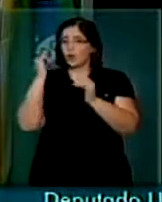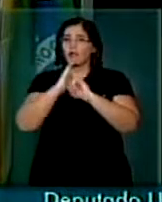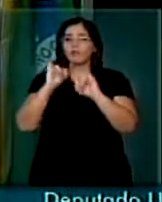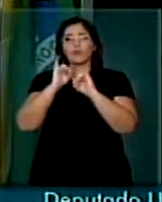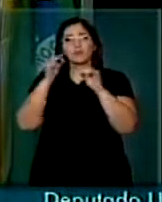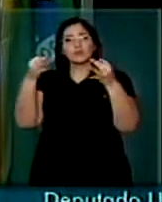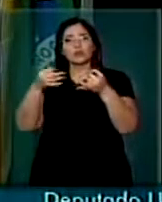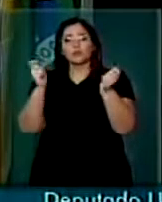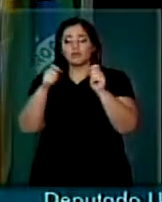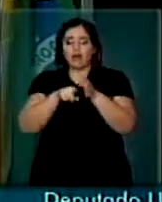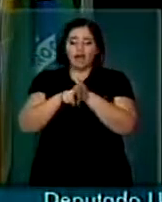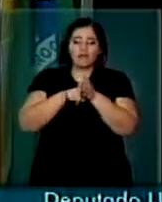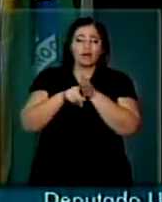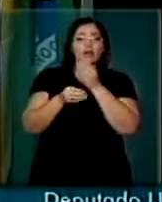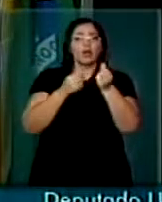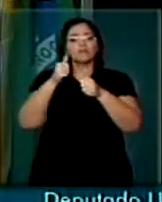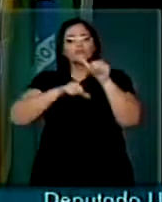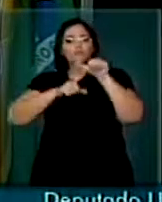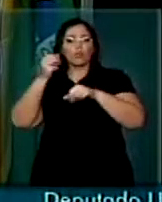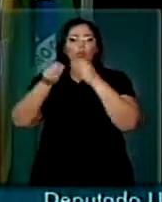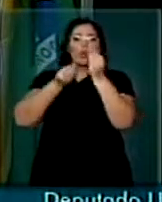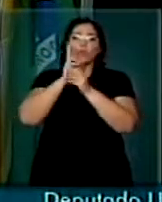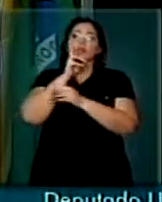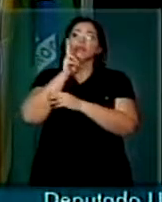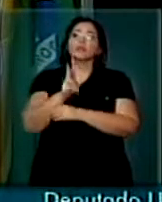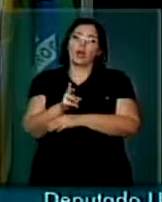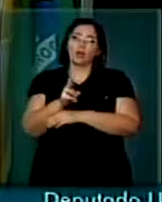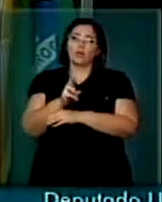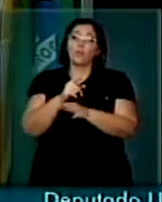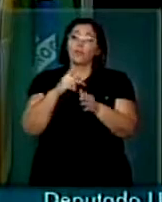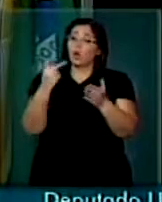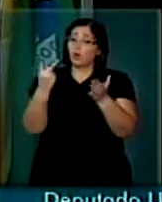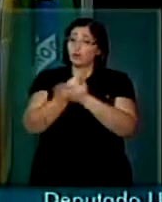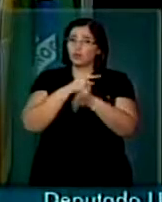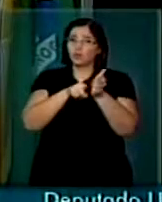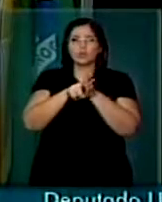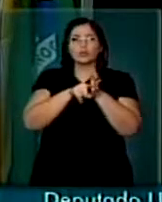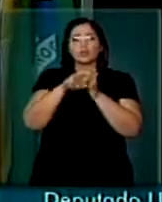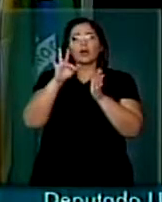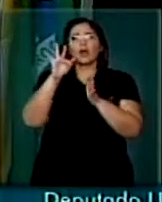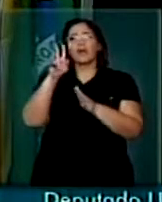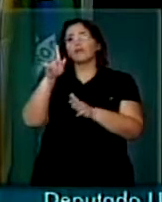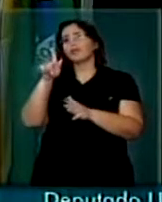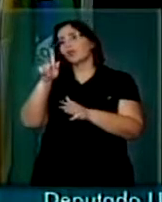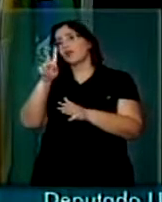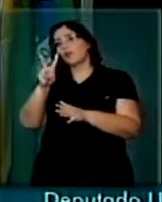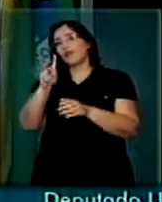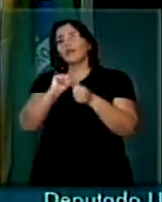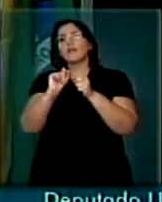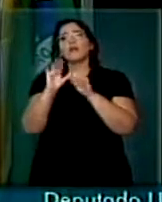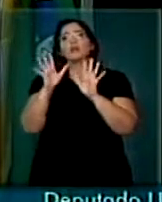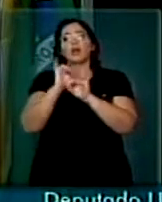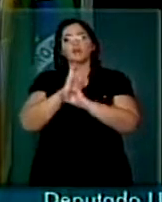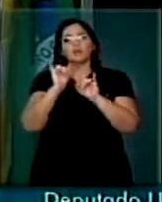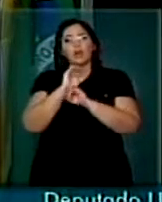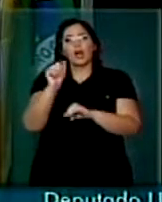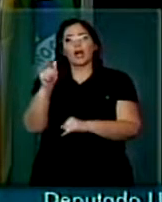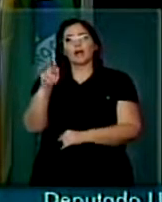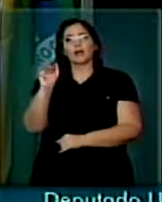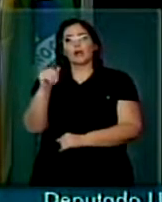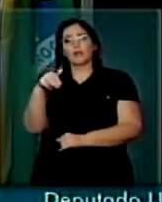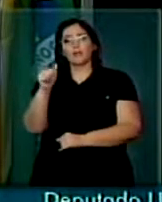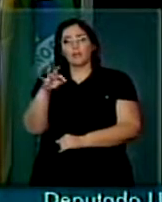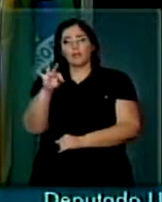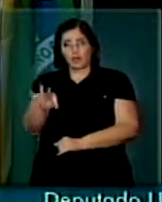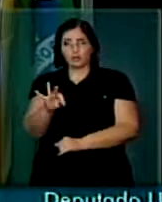para avaliar os resultados obtidos. Segundo o estudo elaborado pela Fundação Getúlio Vargas e divulgado pela Abramati, a